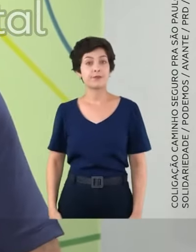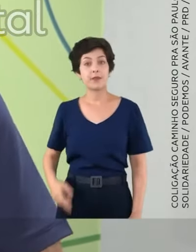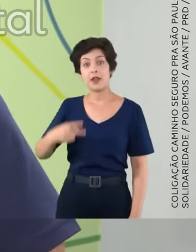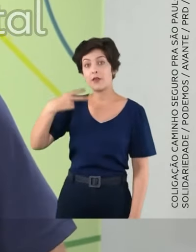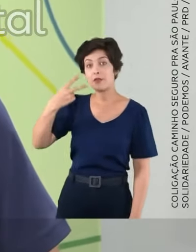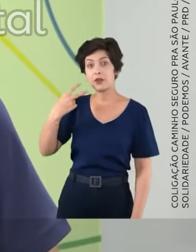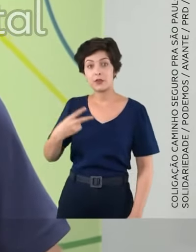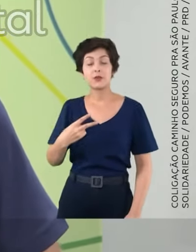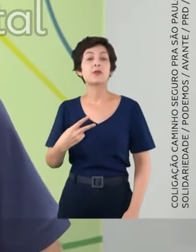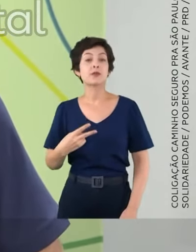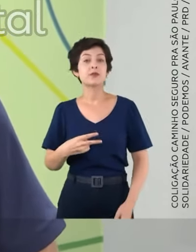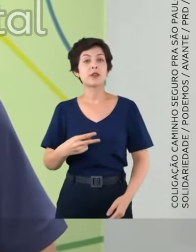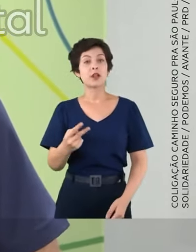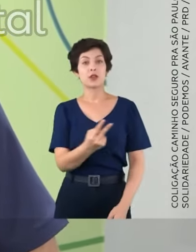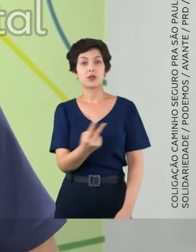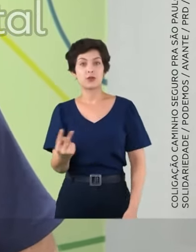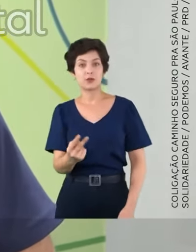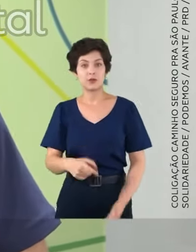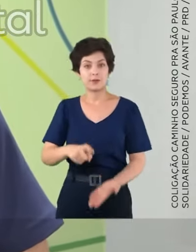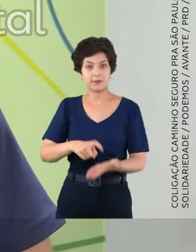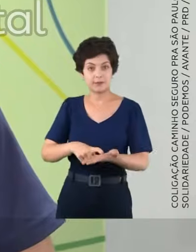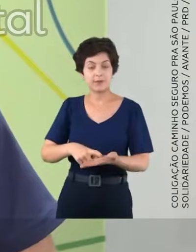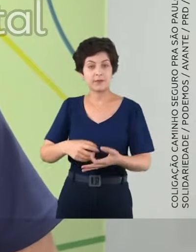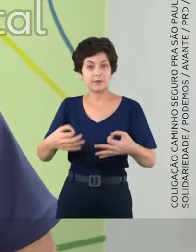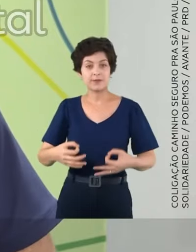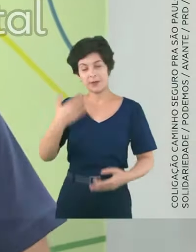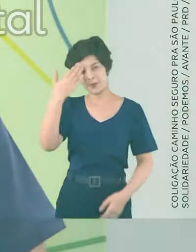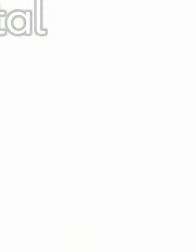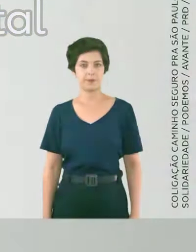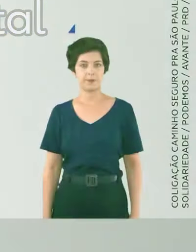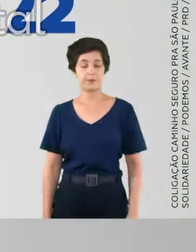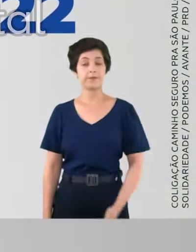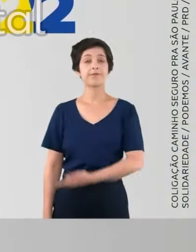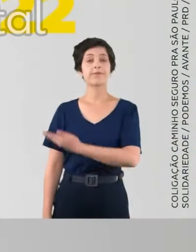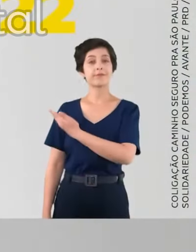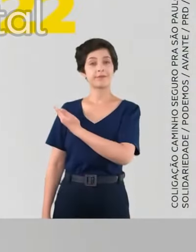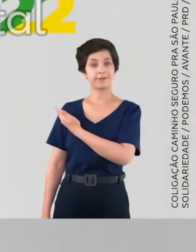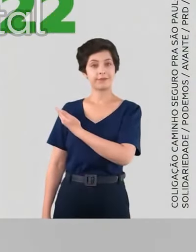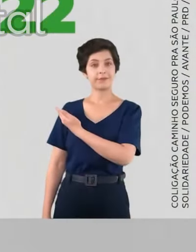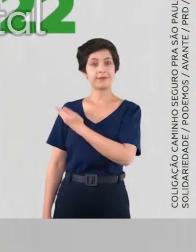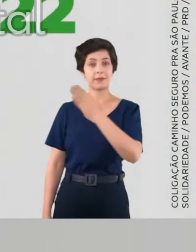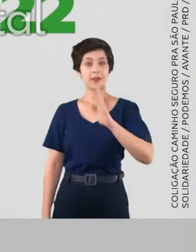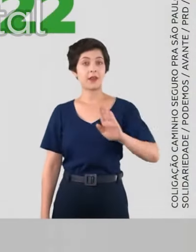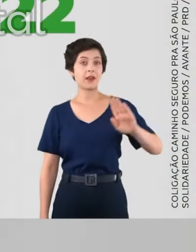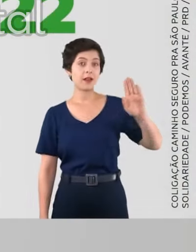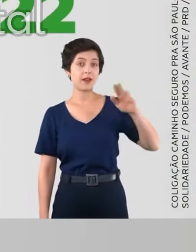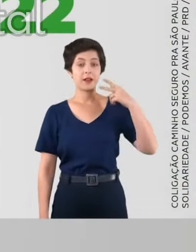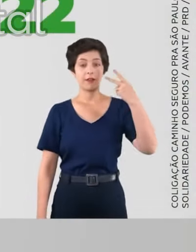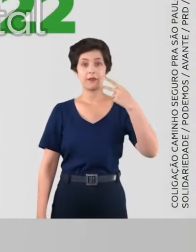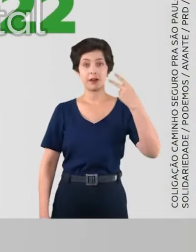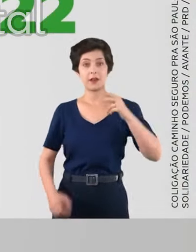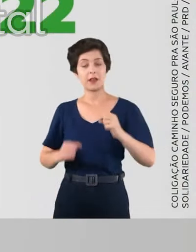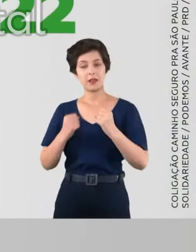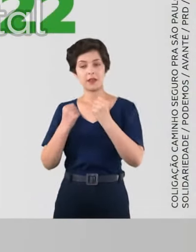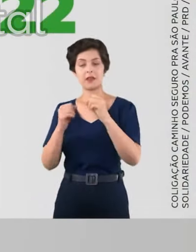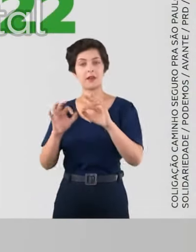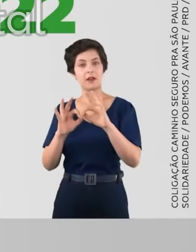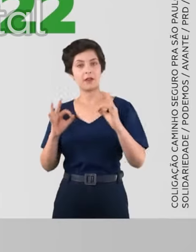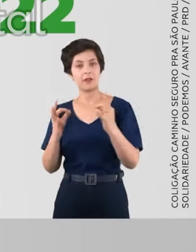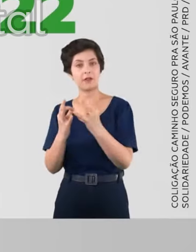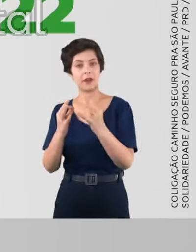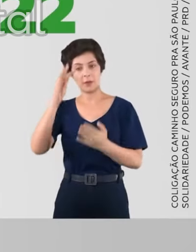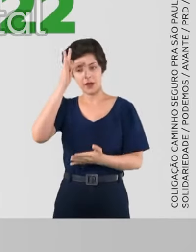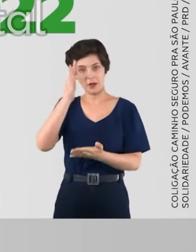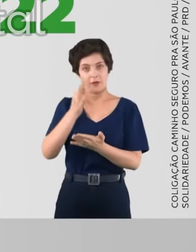Para a vereadora, tecle 2-2 e confirme. Muito obrigado. Sou Sou Naira Fernandes, candidata a vereadora que defende a